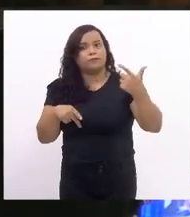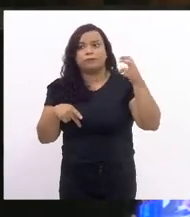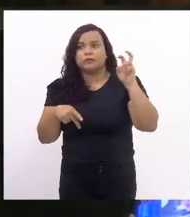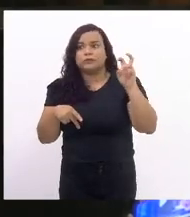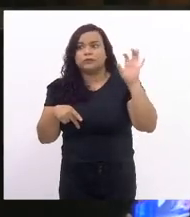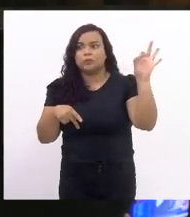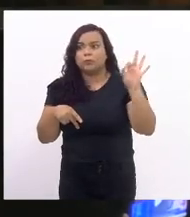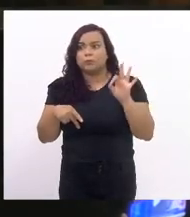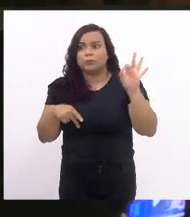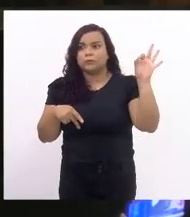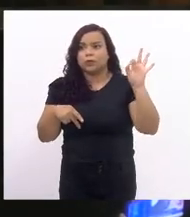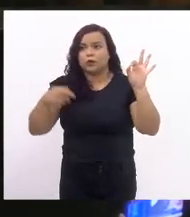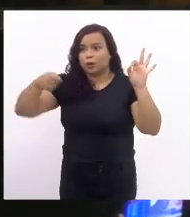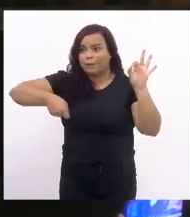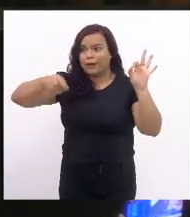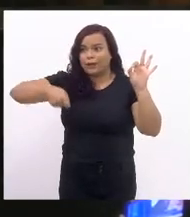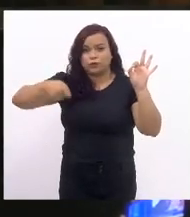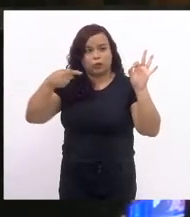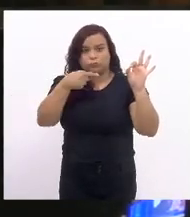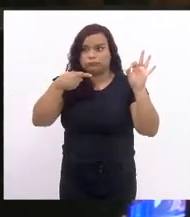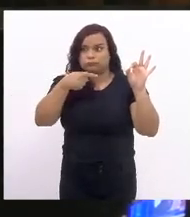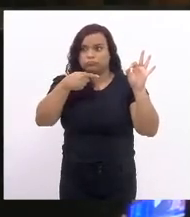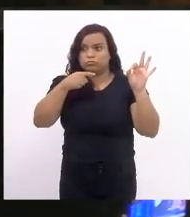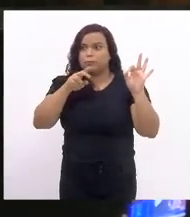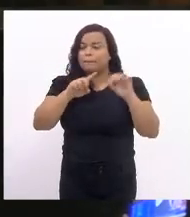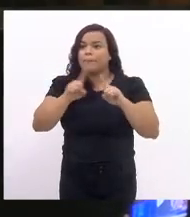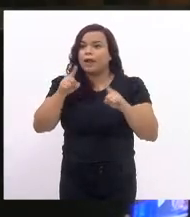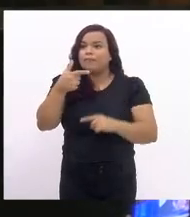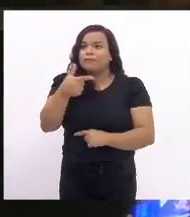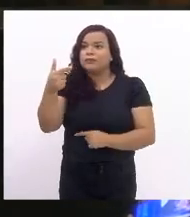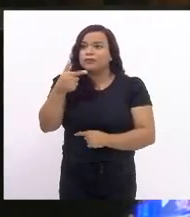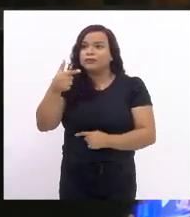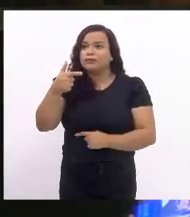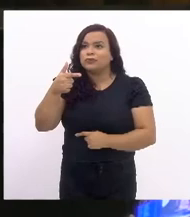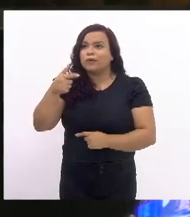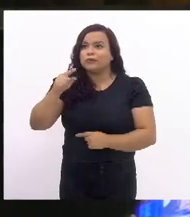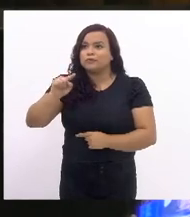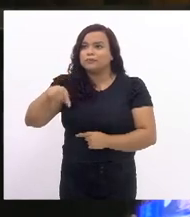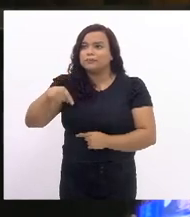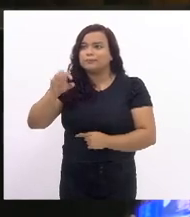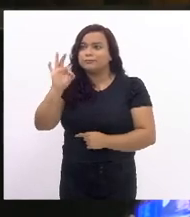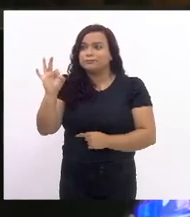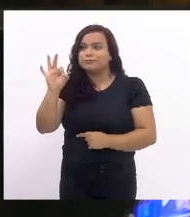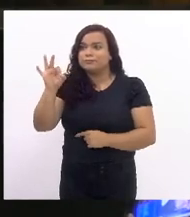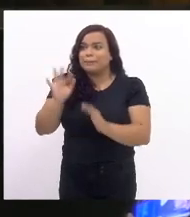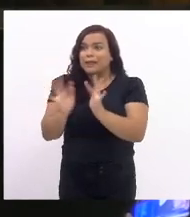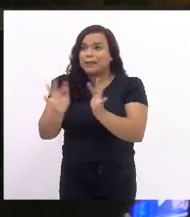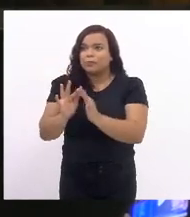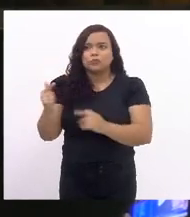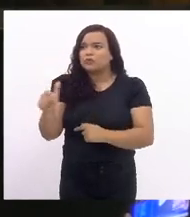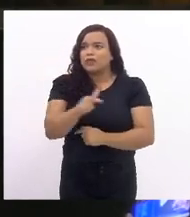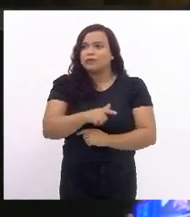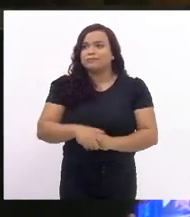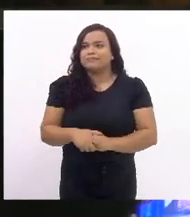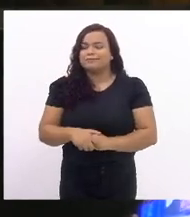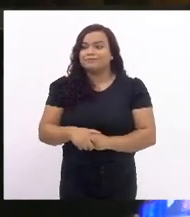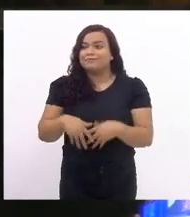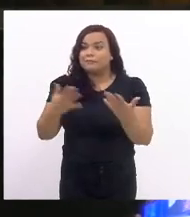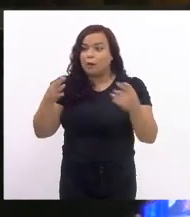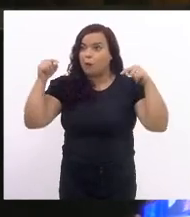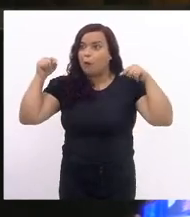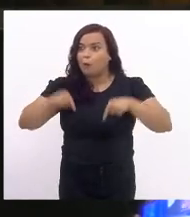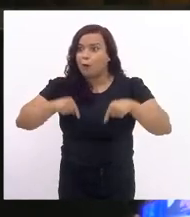obrigatórios. Ou seja, não é de hoje, deputada, que as normas do que é legal